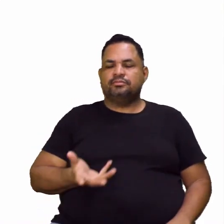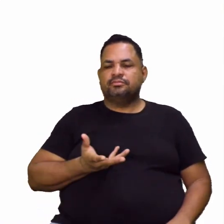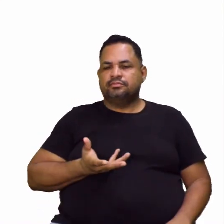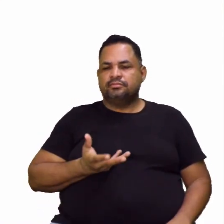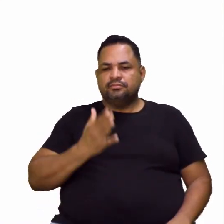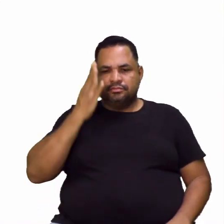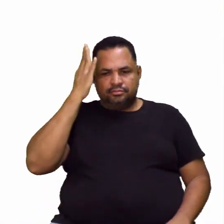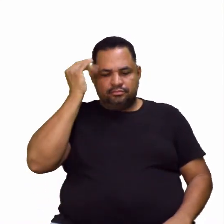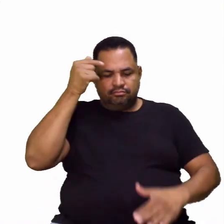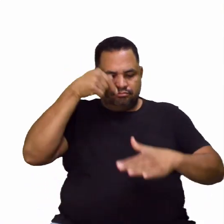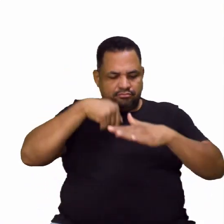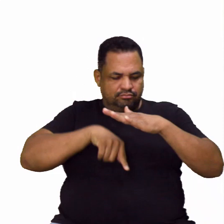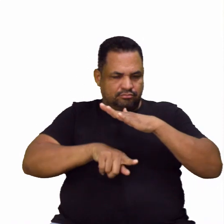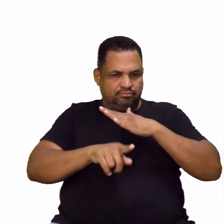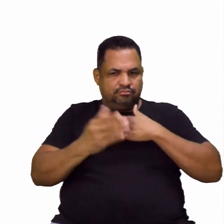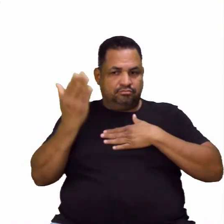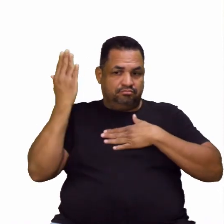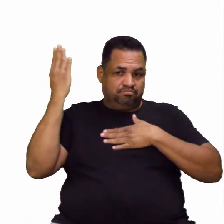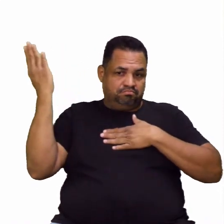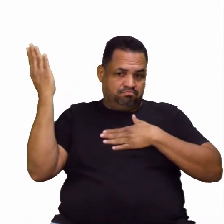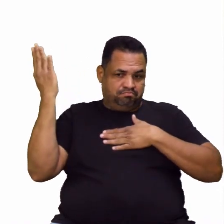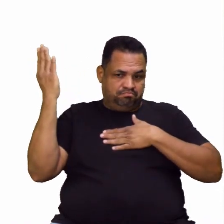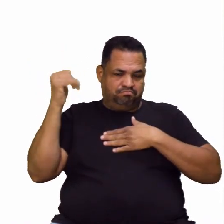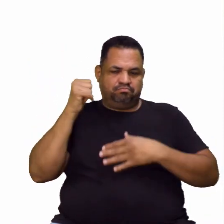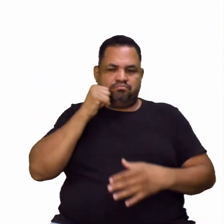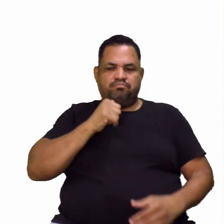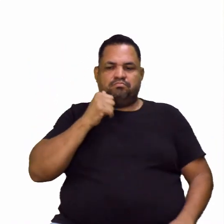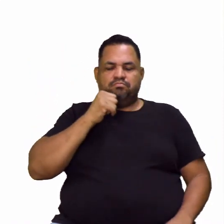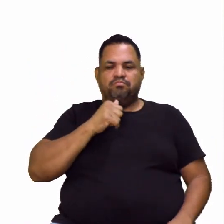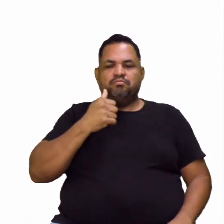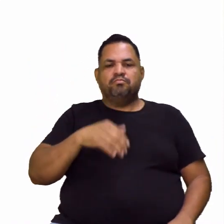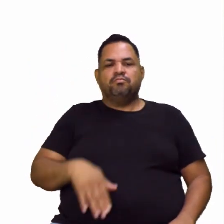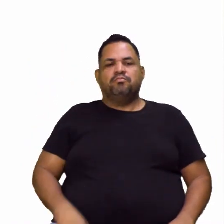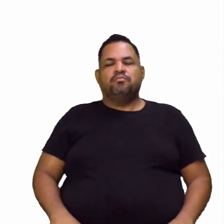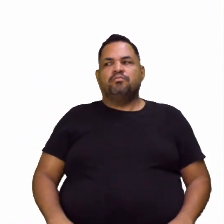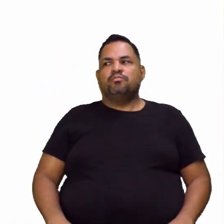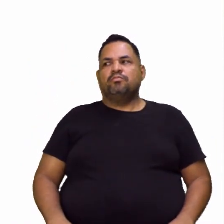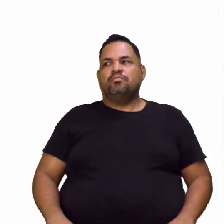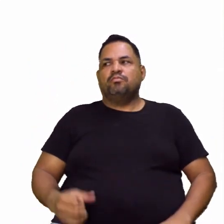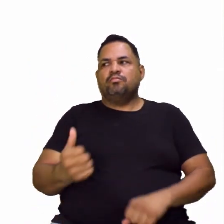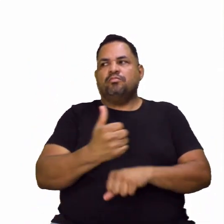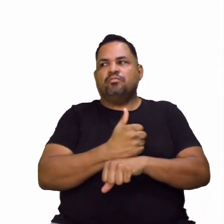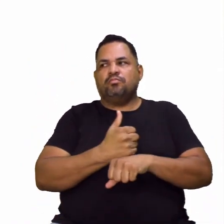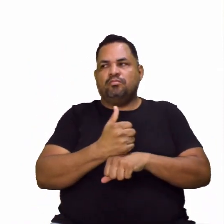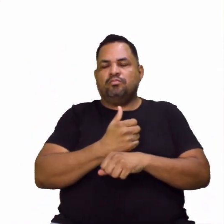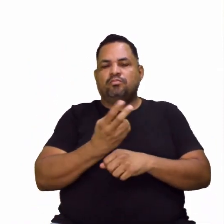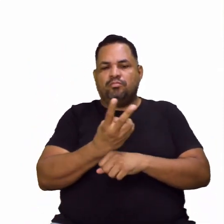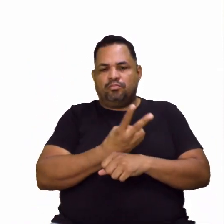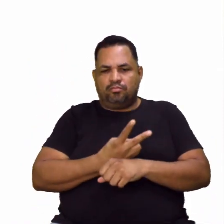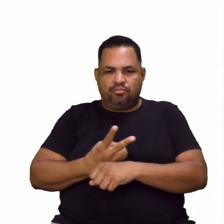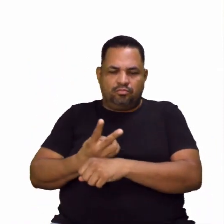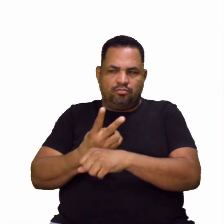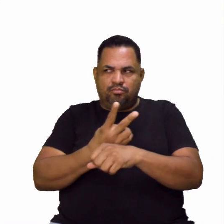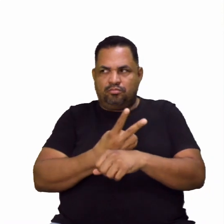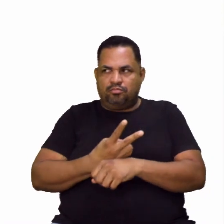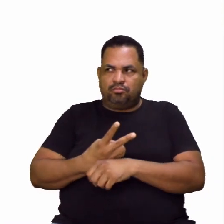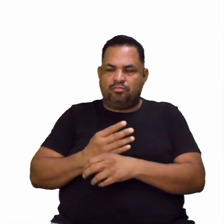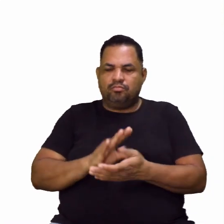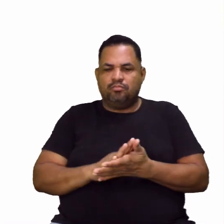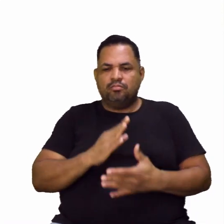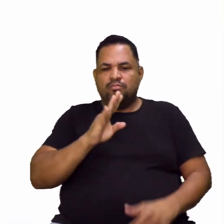mais sobre Tarsila, né? É só procurar a